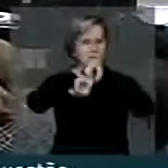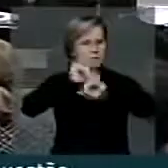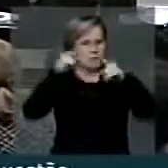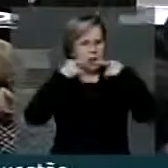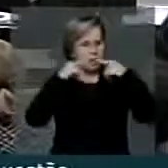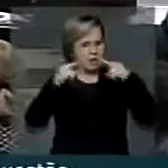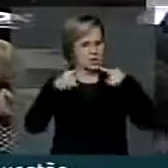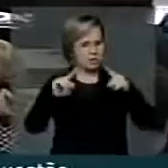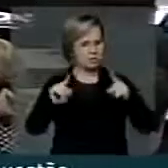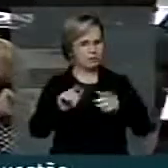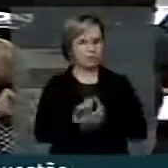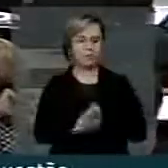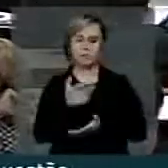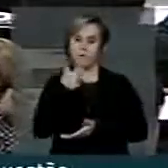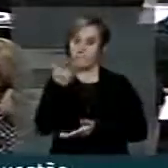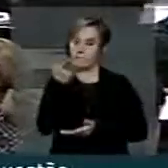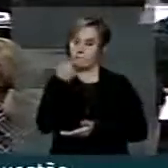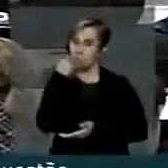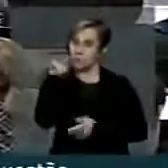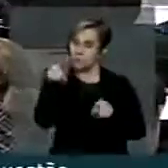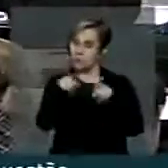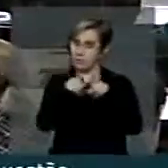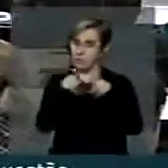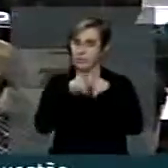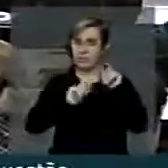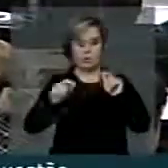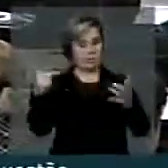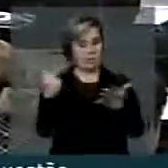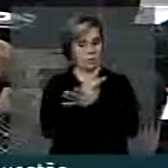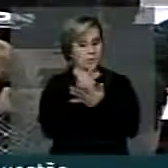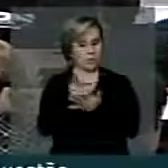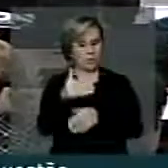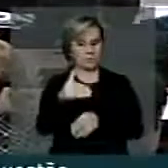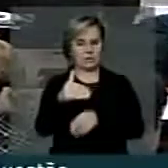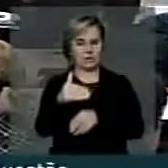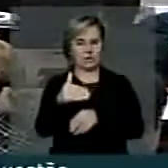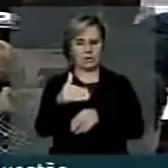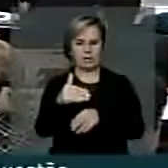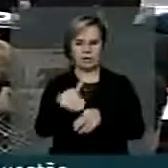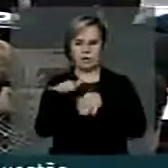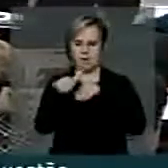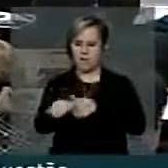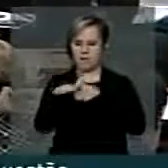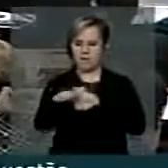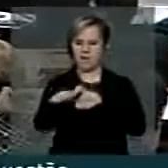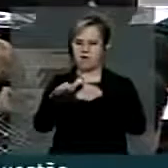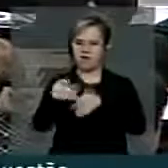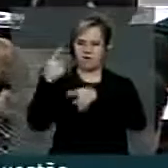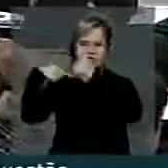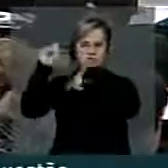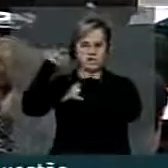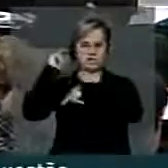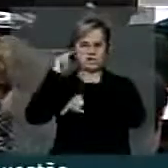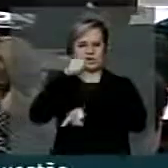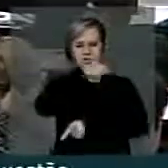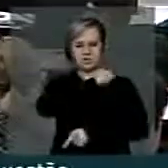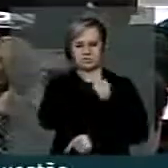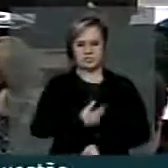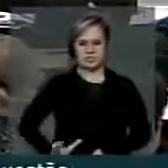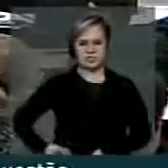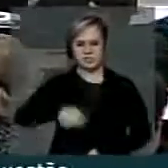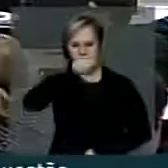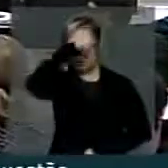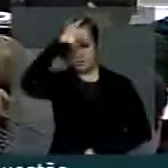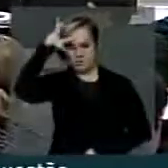E eu quero dizer também que o que houve essa marcha ré de prefeitos e governadores do Brasil afora,